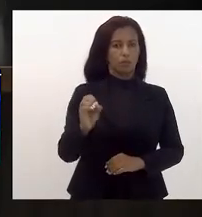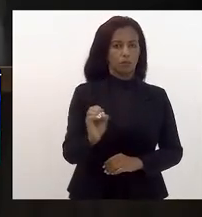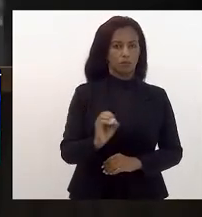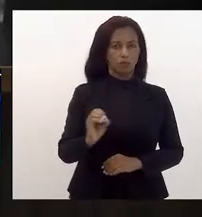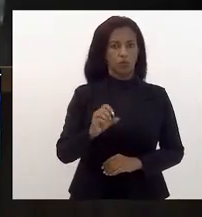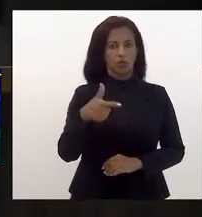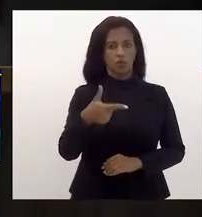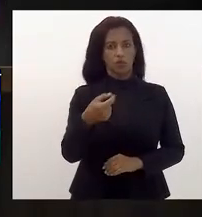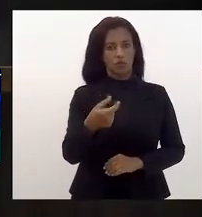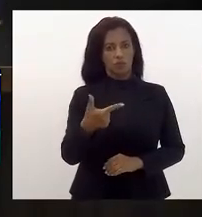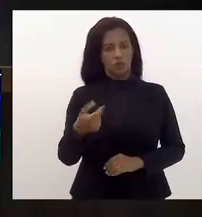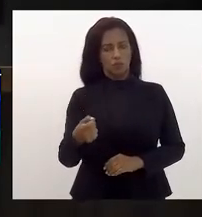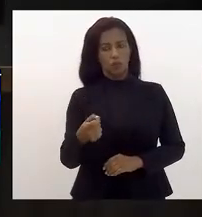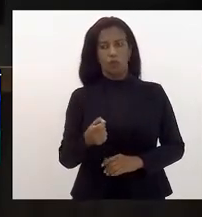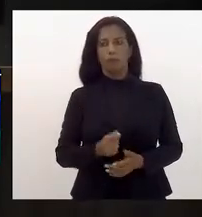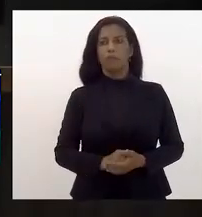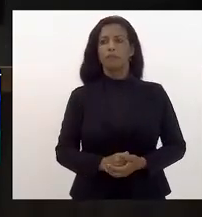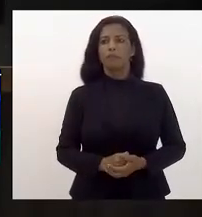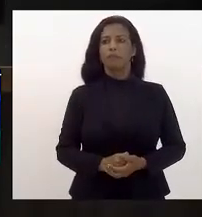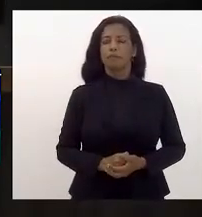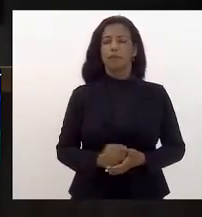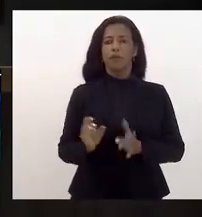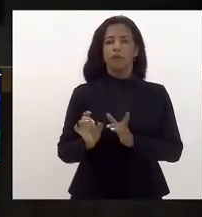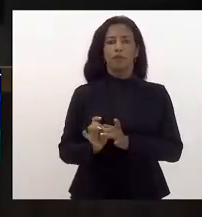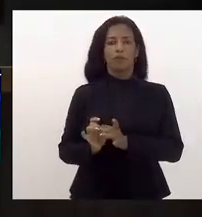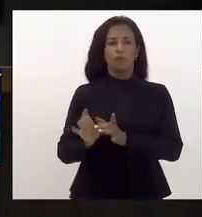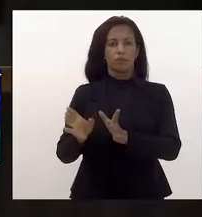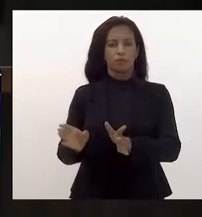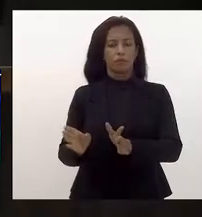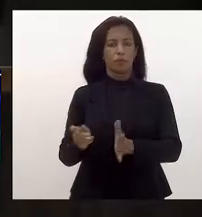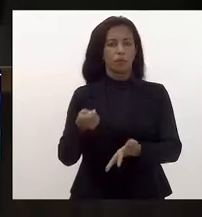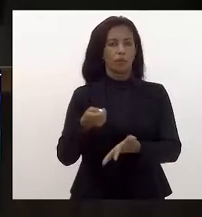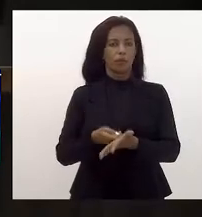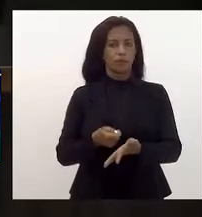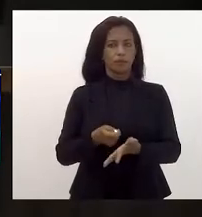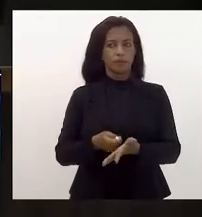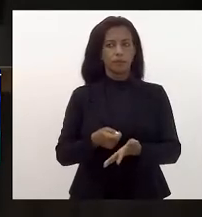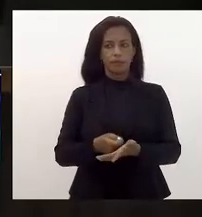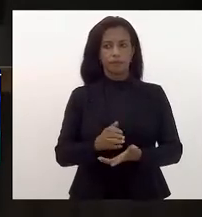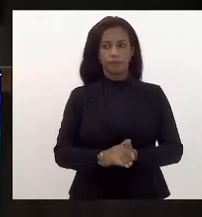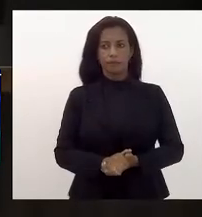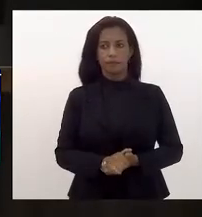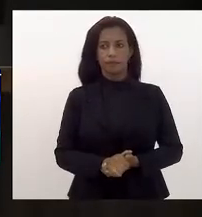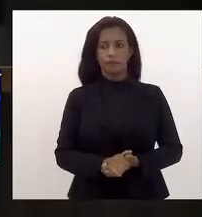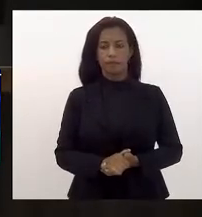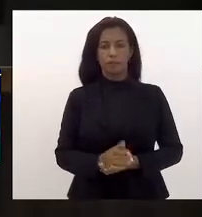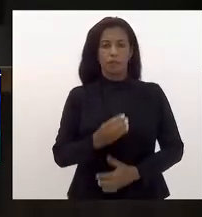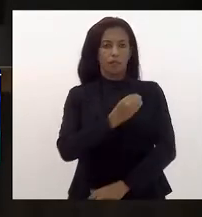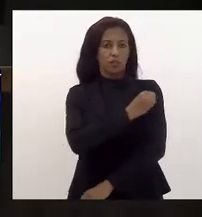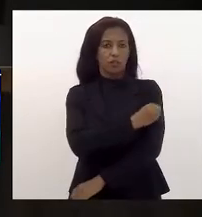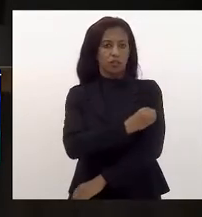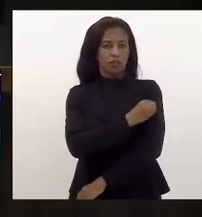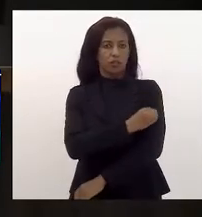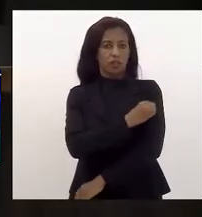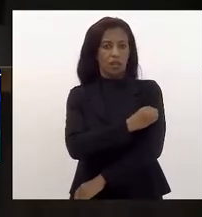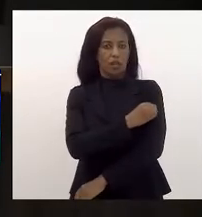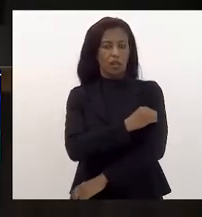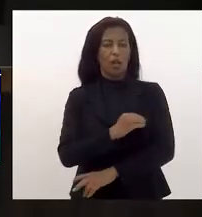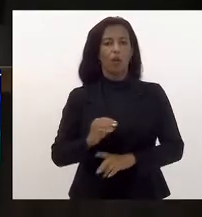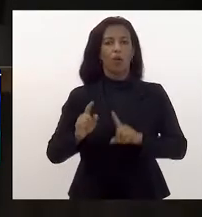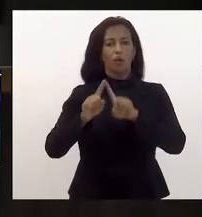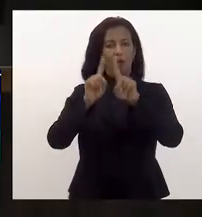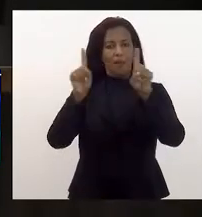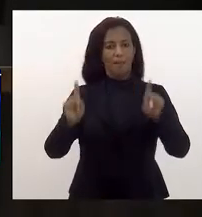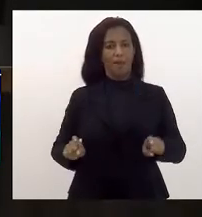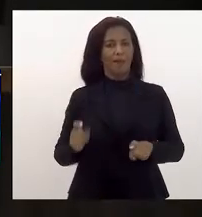de 2020 para determinar a disponibilização obrigatória de álcool em gel em cada caixa eletrônica em funcionamento